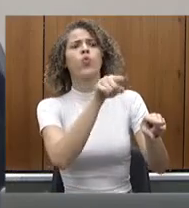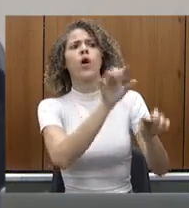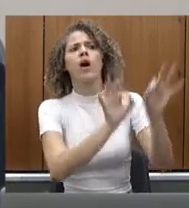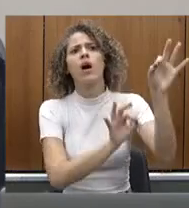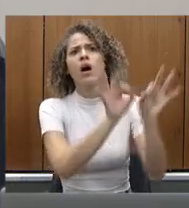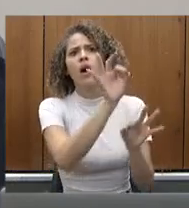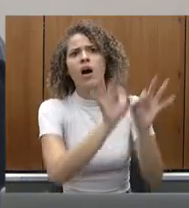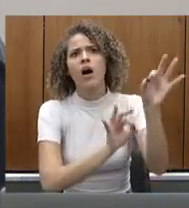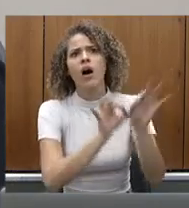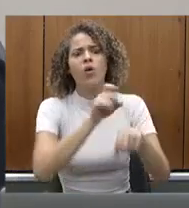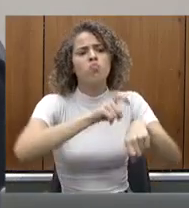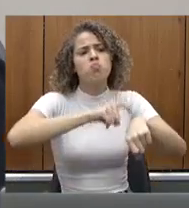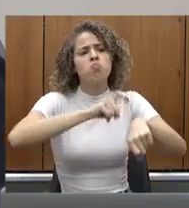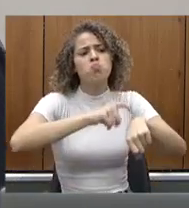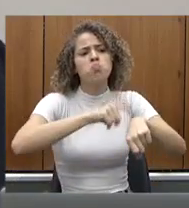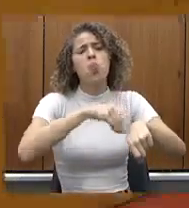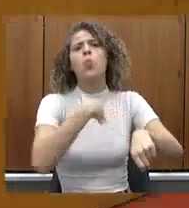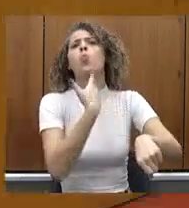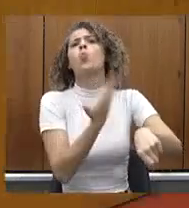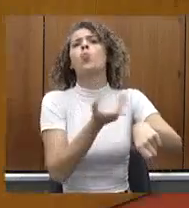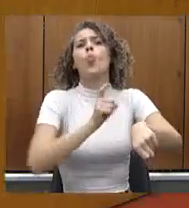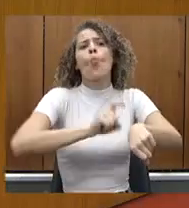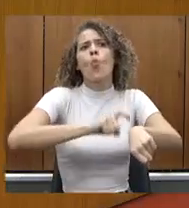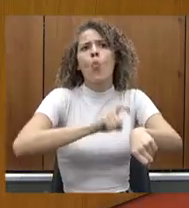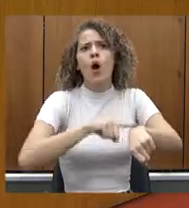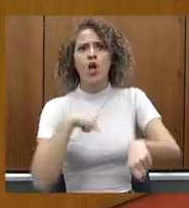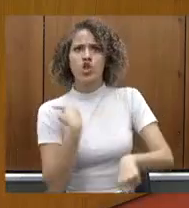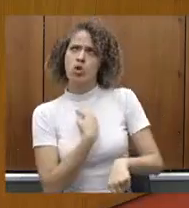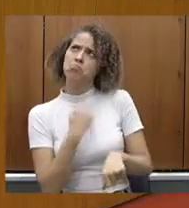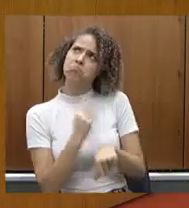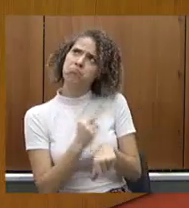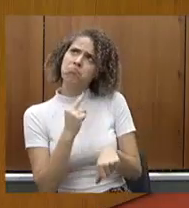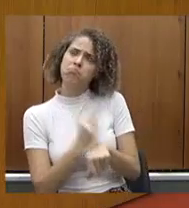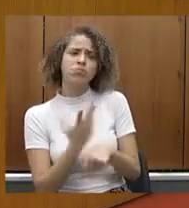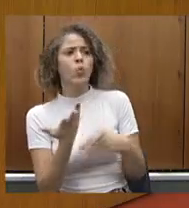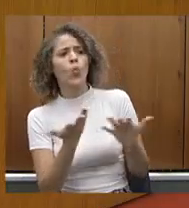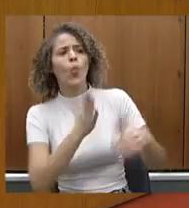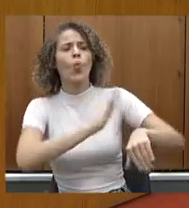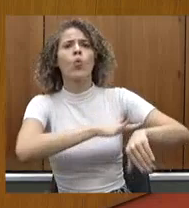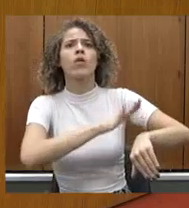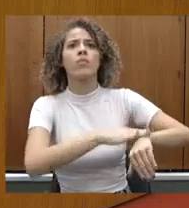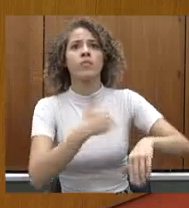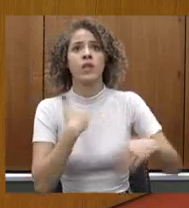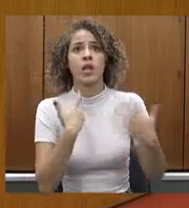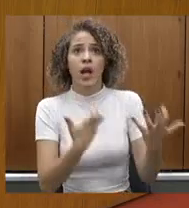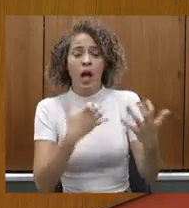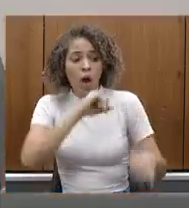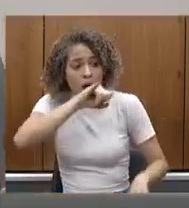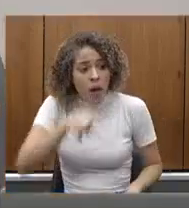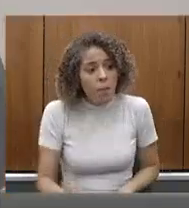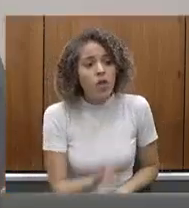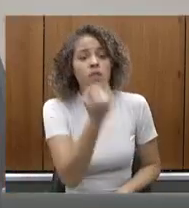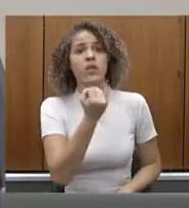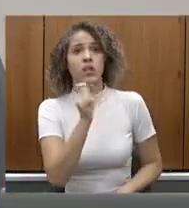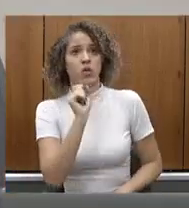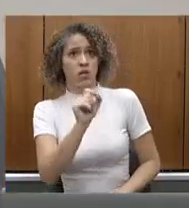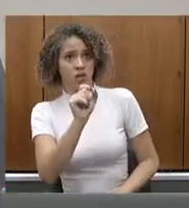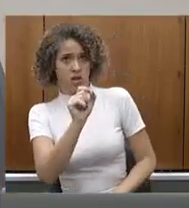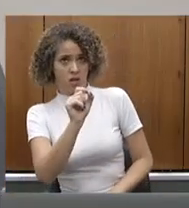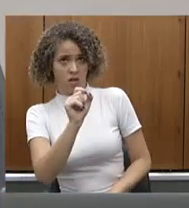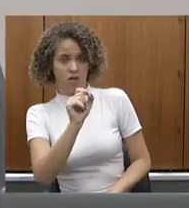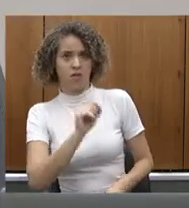prazo de duração. O que a gente pode ainda esperar desse programa? Eu queria aproveitar também para